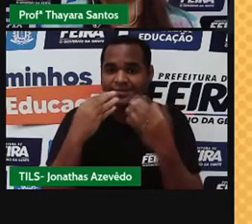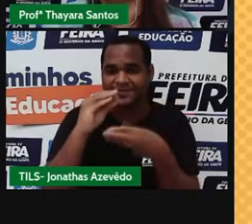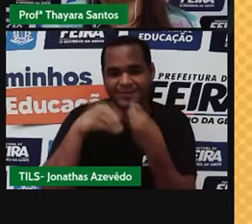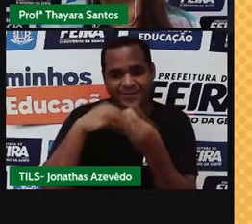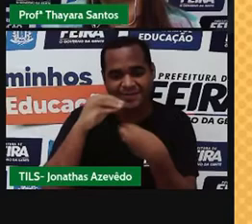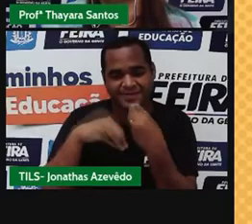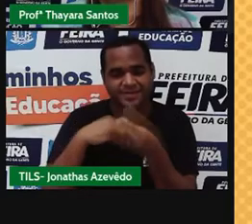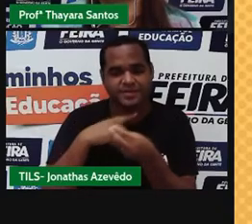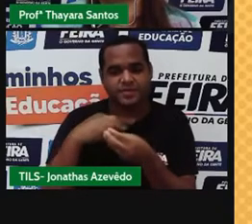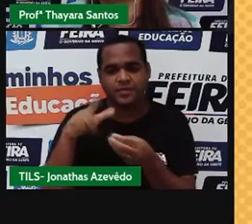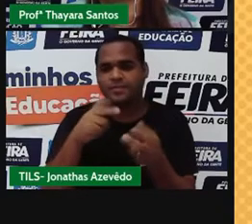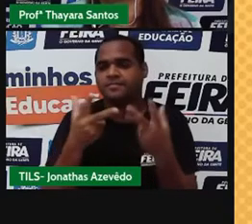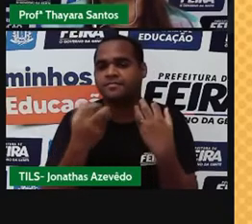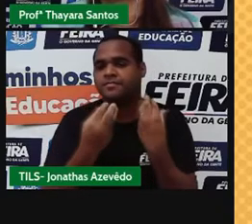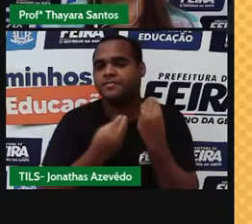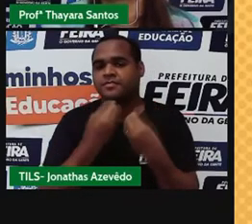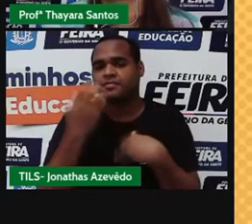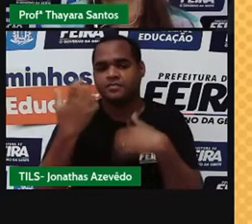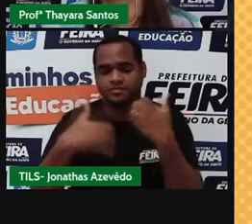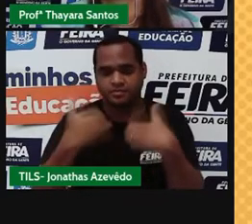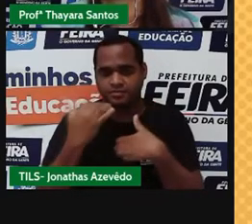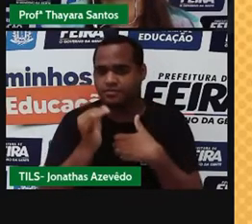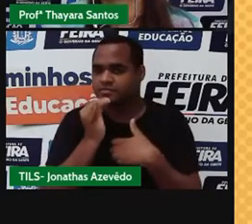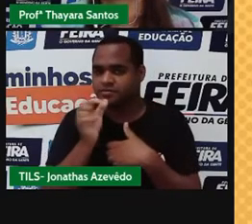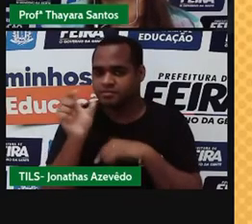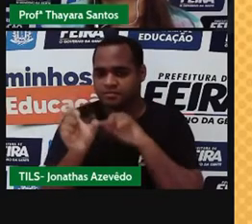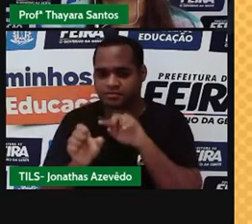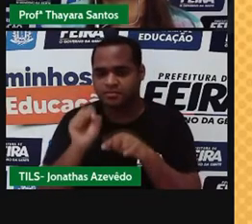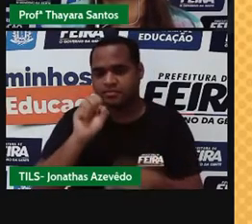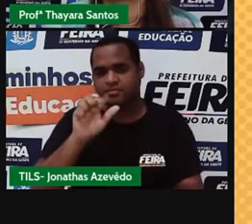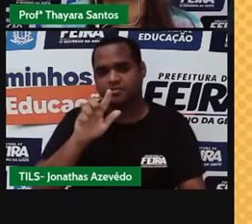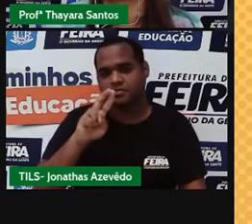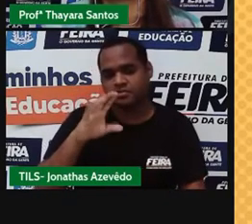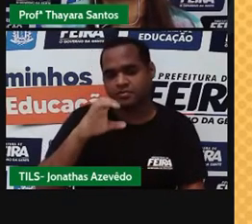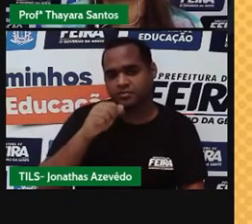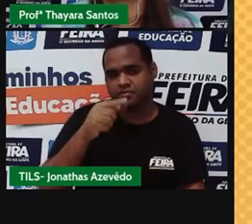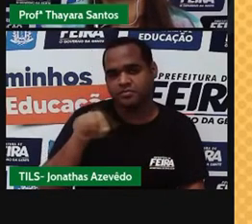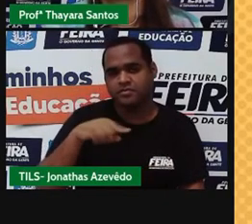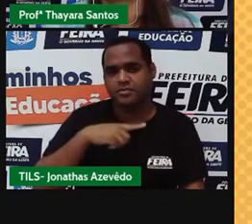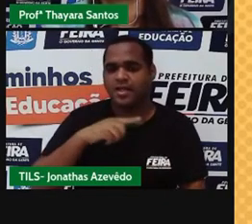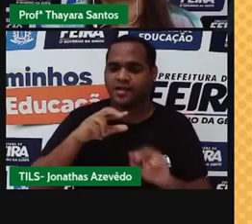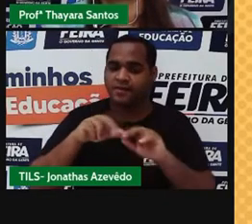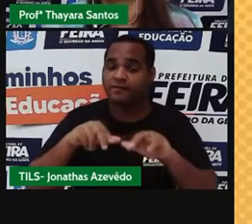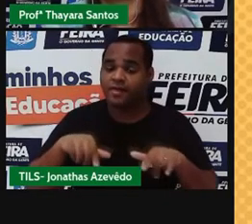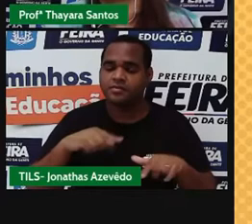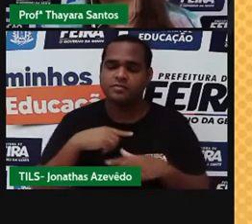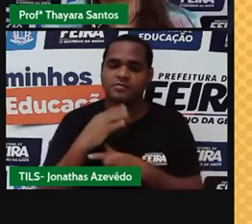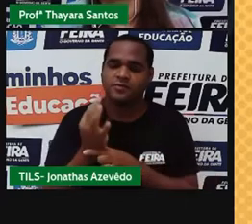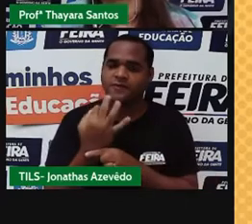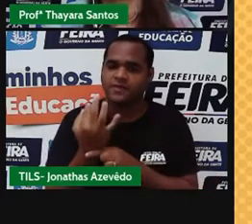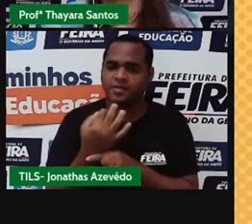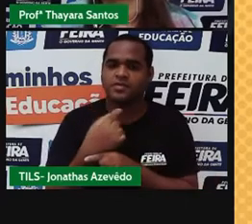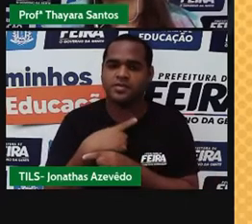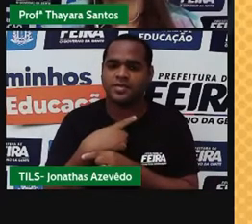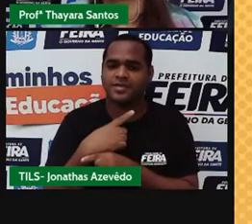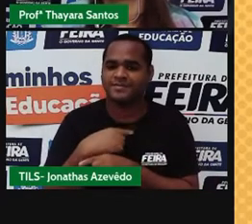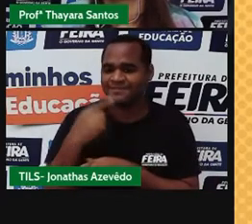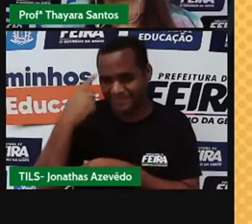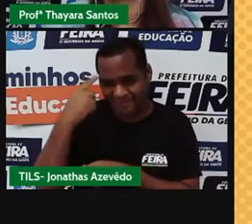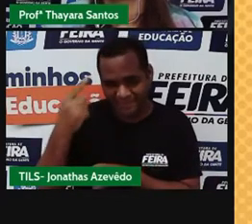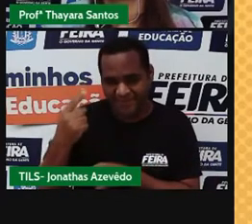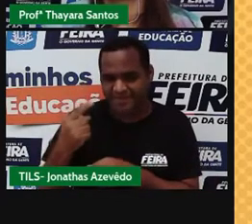Vamos conferir outros exemplos de soluções em diferentes estados físicos. O bronze,